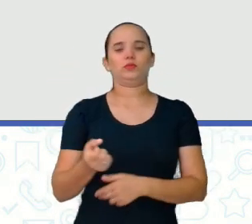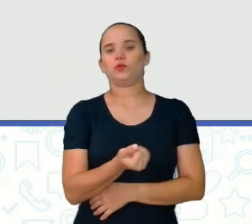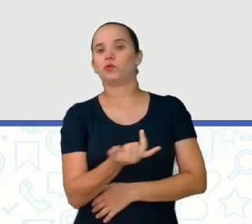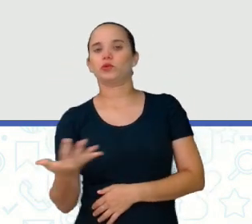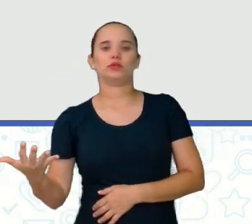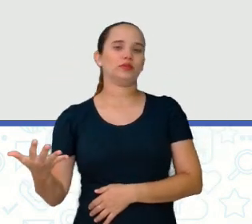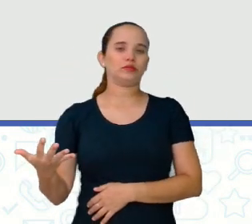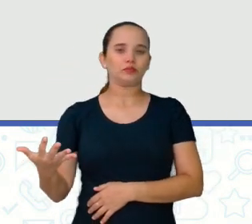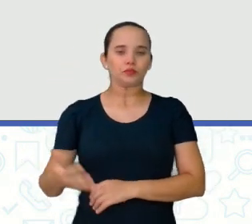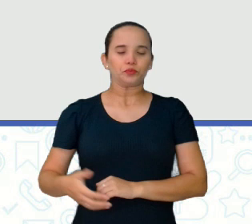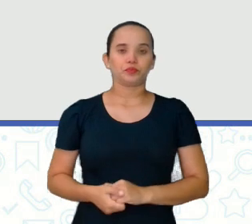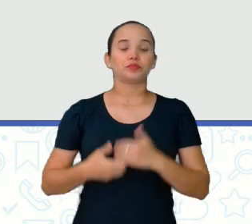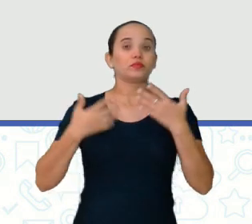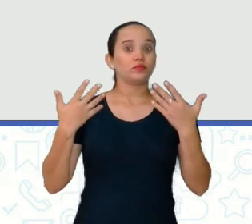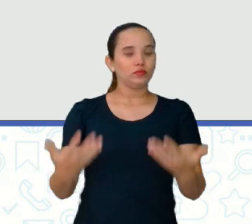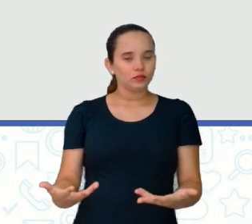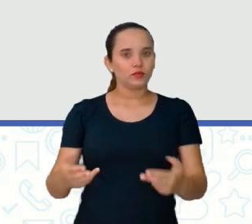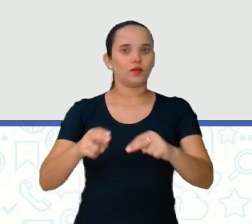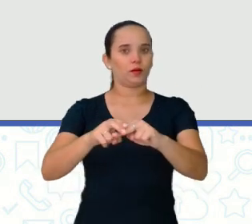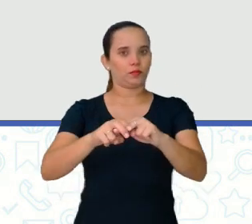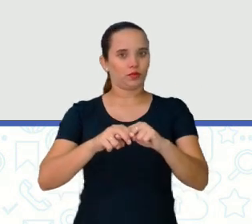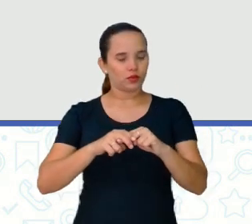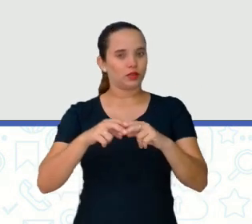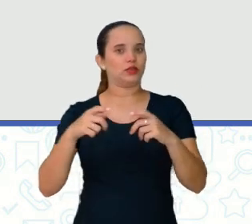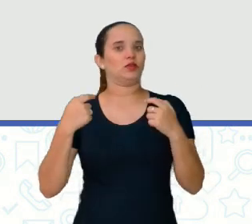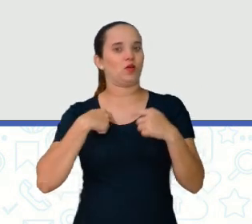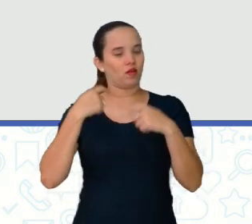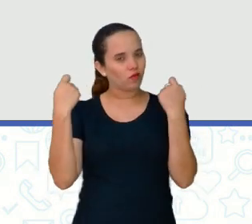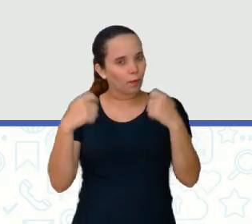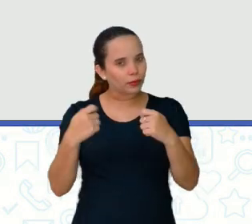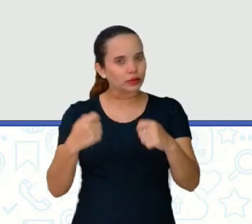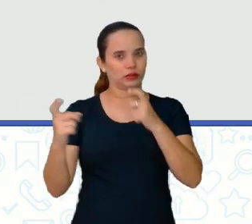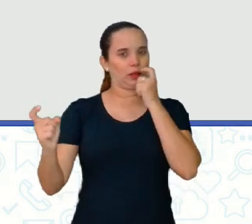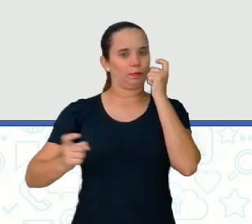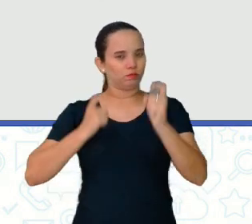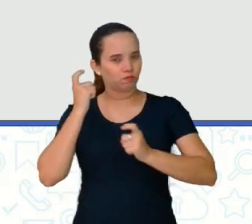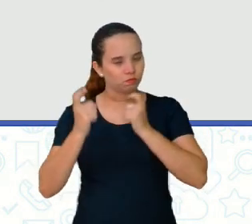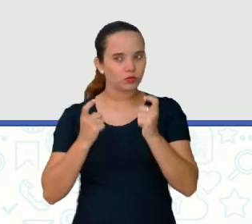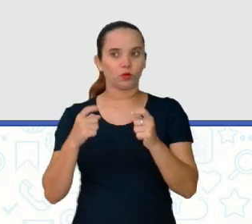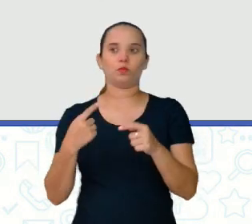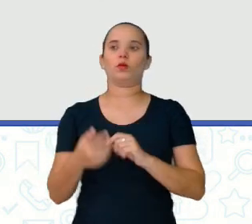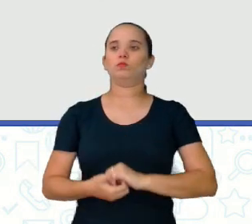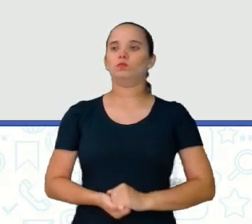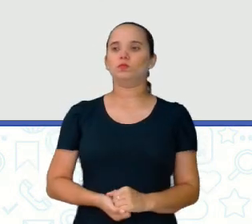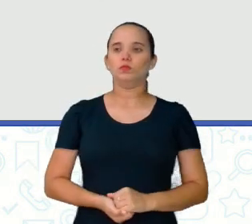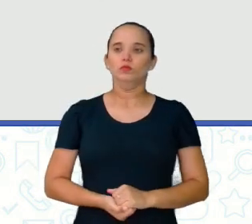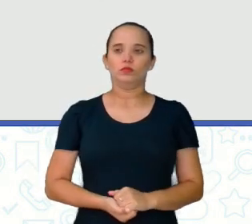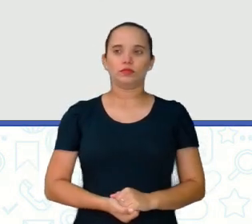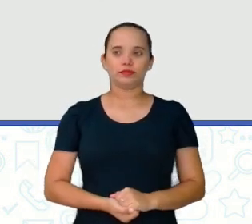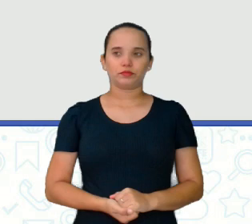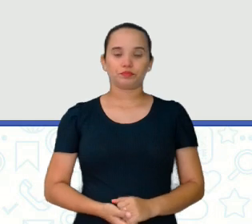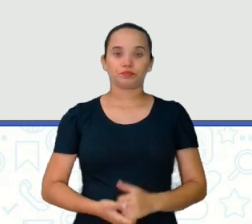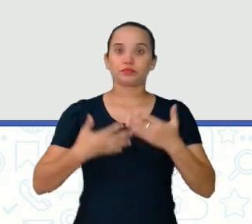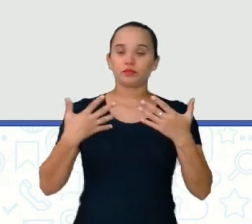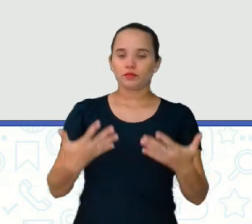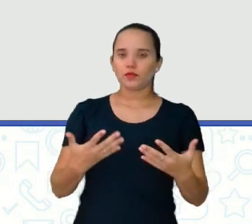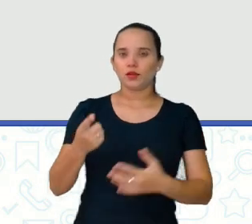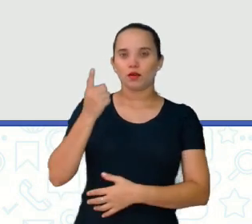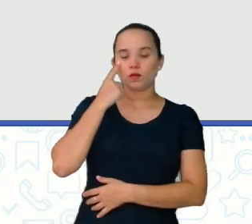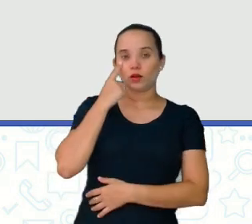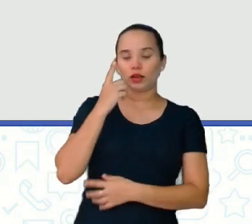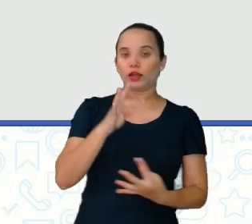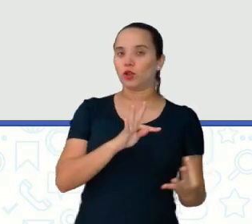É isso que eu tenho que me preocupar. É isso que o problema quer. Olha, todo é